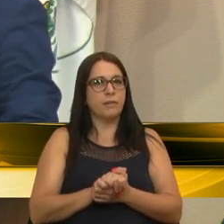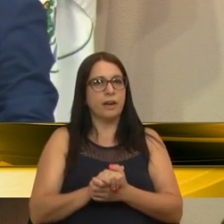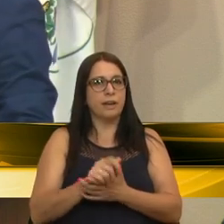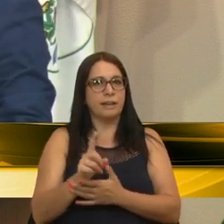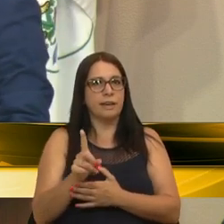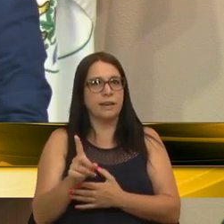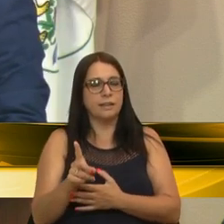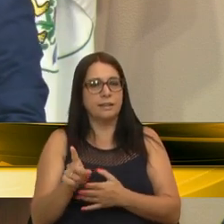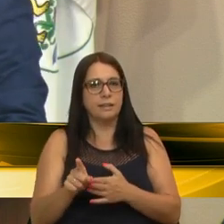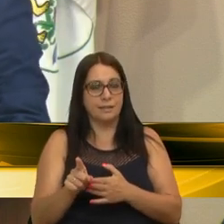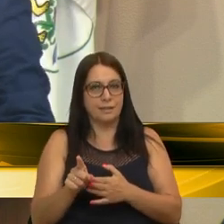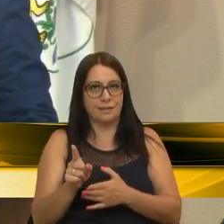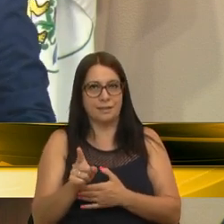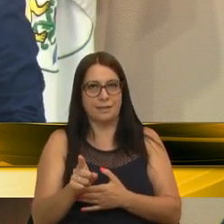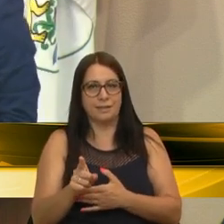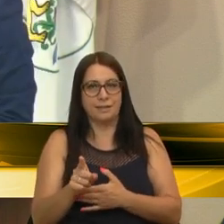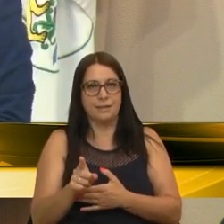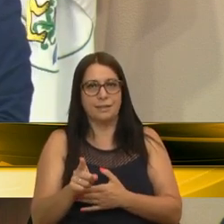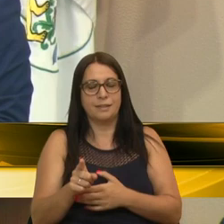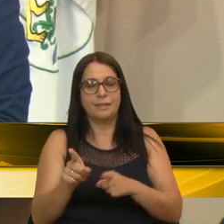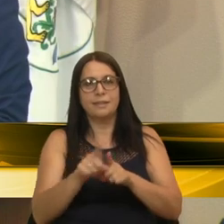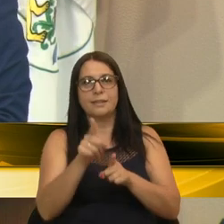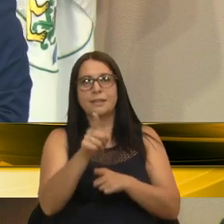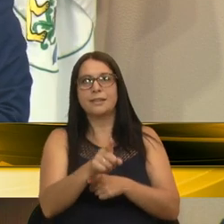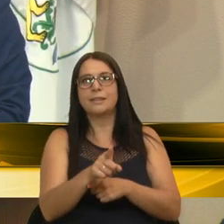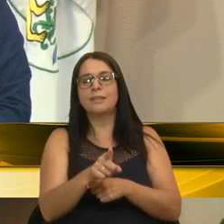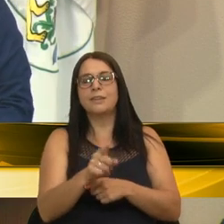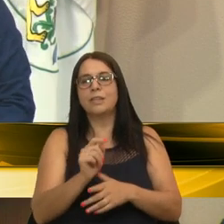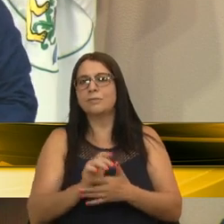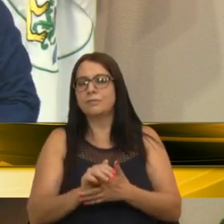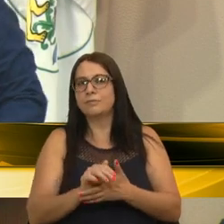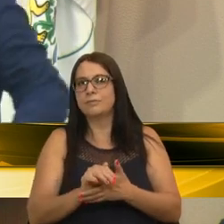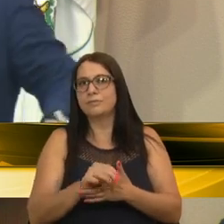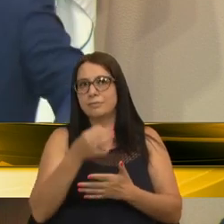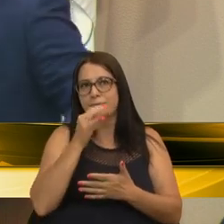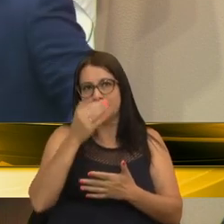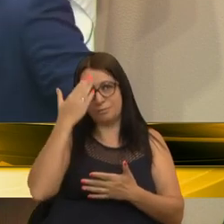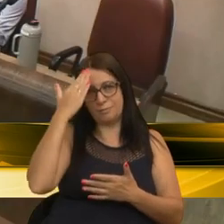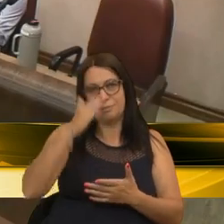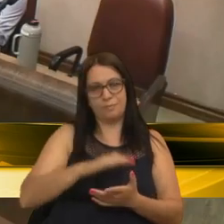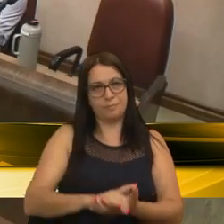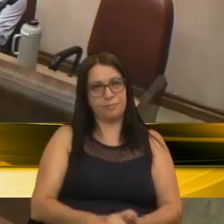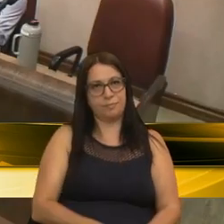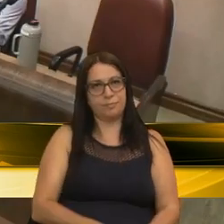que vinha funcionando e funcionando muito bem volte a ter seu espaço na cidade de Caxias do Sul. Muito obrigado.